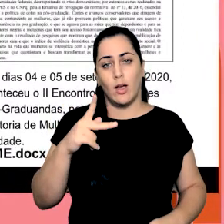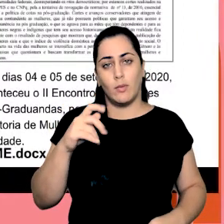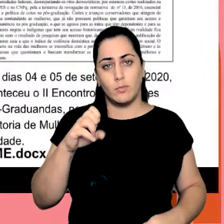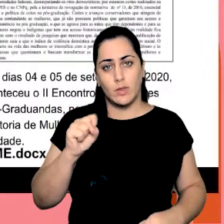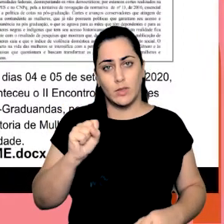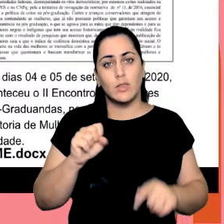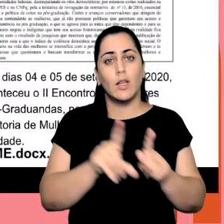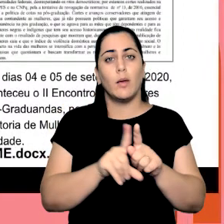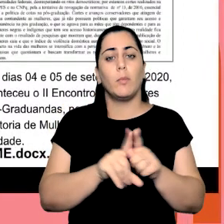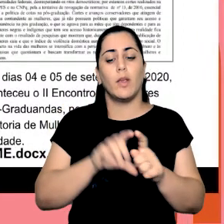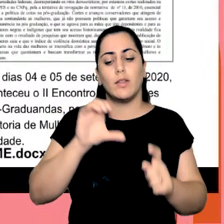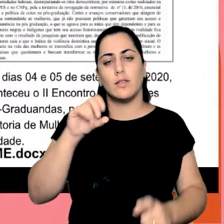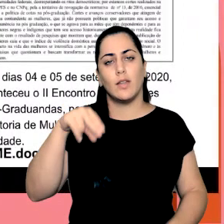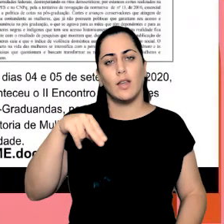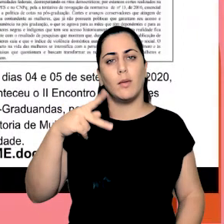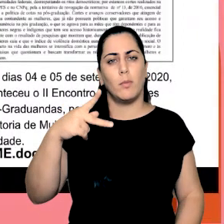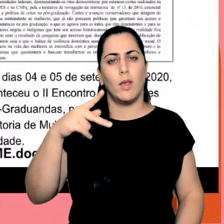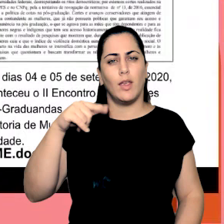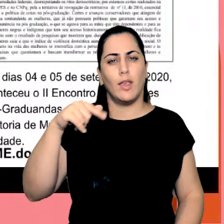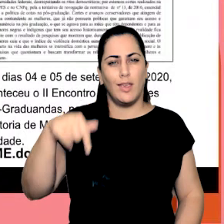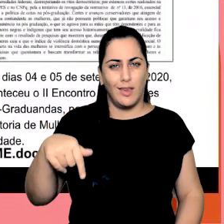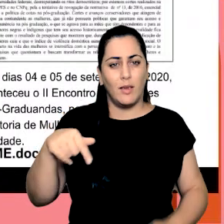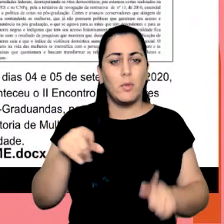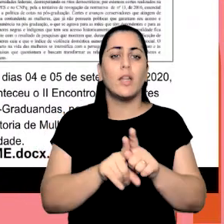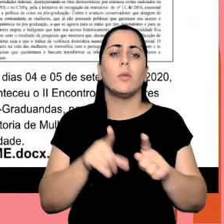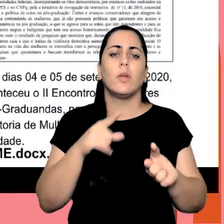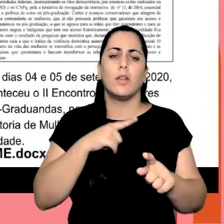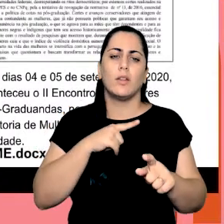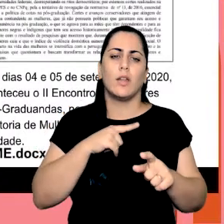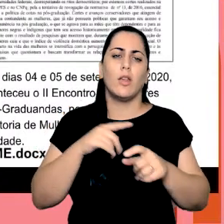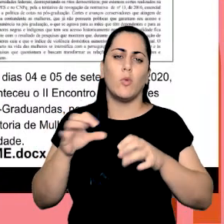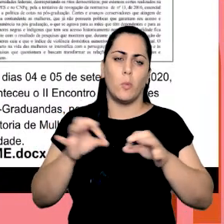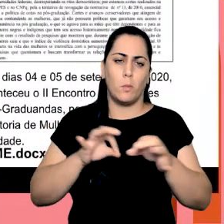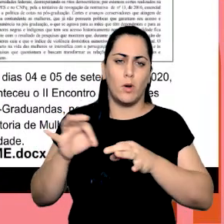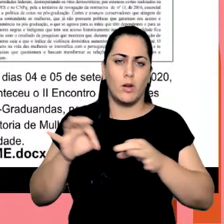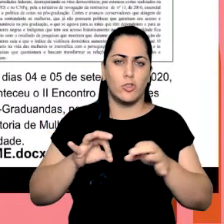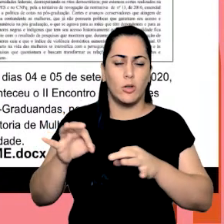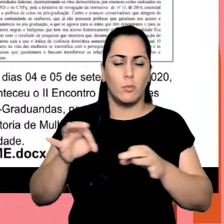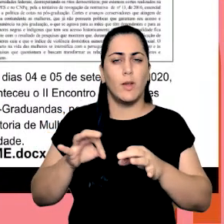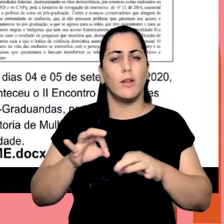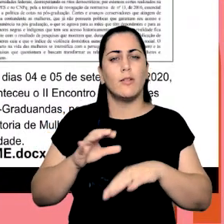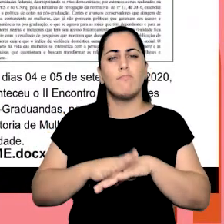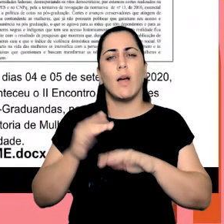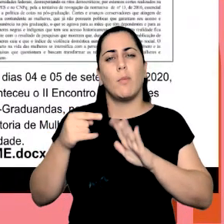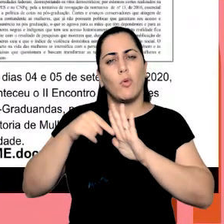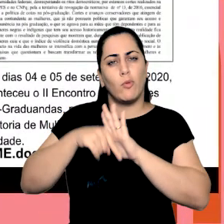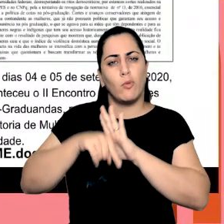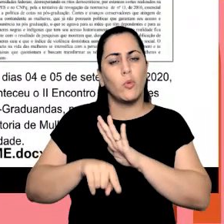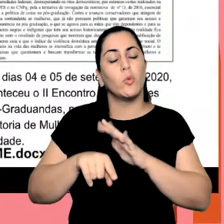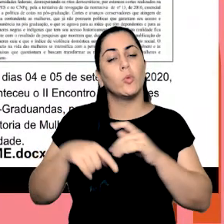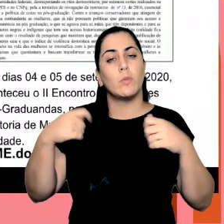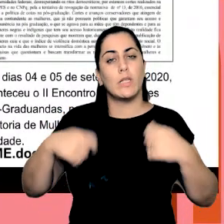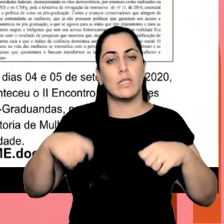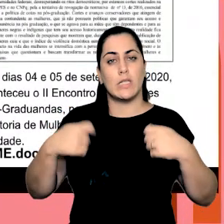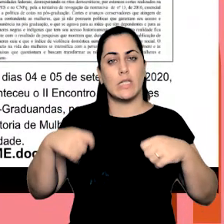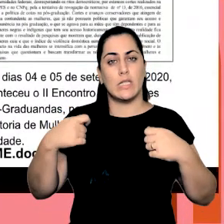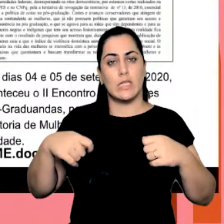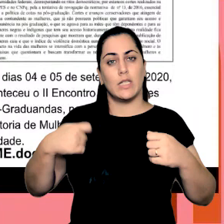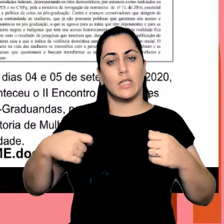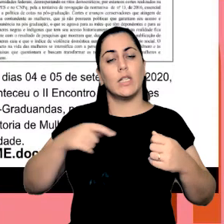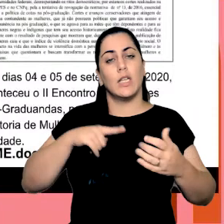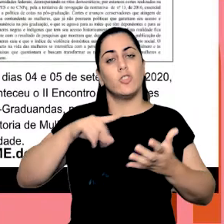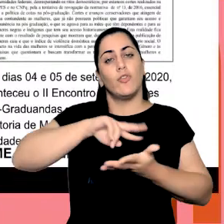vem de encontro com isso de uma pluralidade de um plano de uma profundidade maior de ter essa